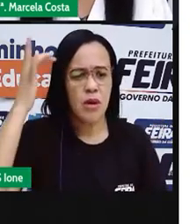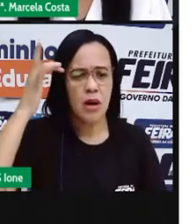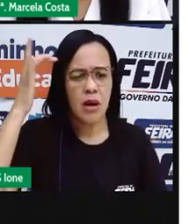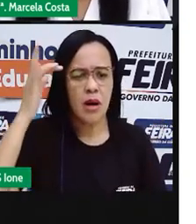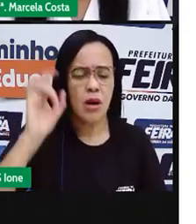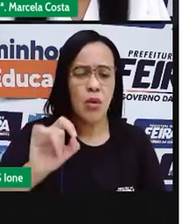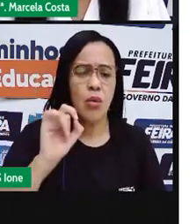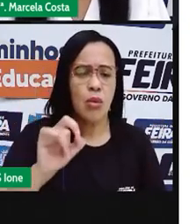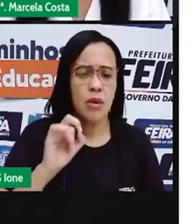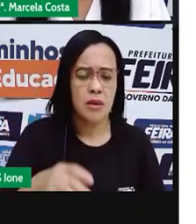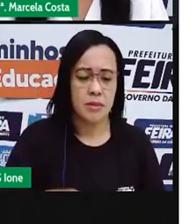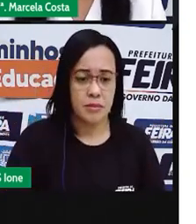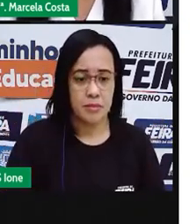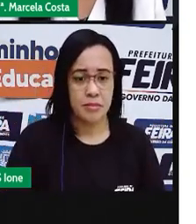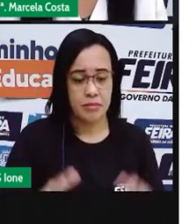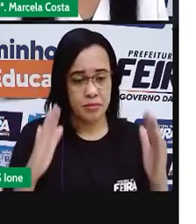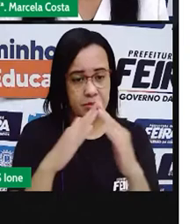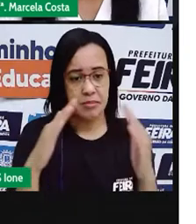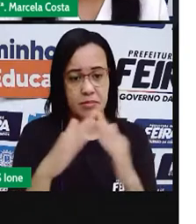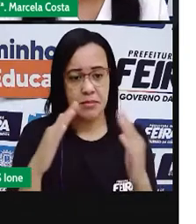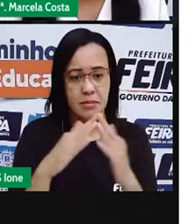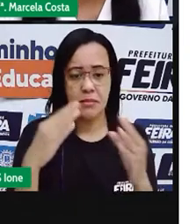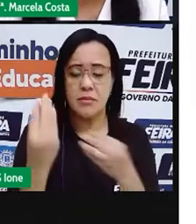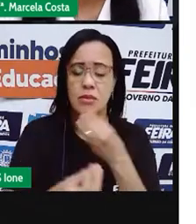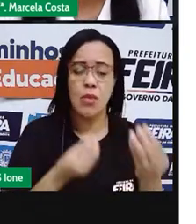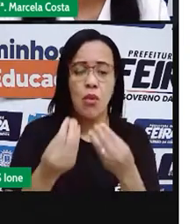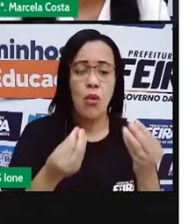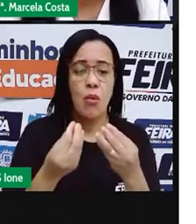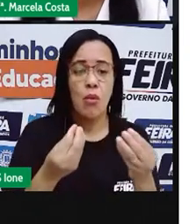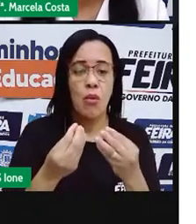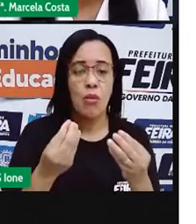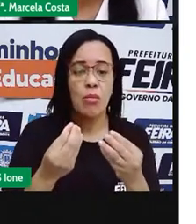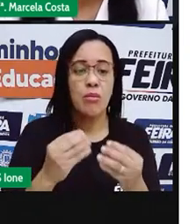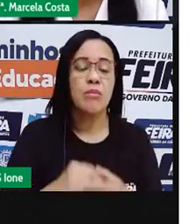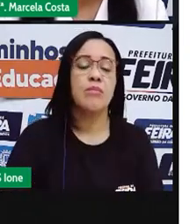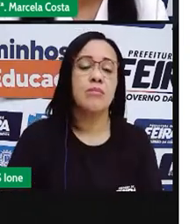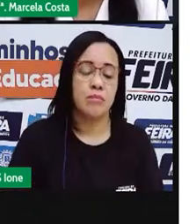Em casa, como é que a gente deve se comportar?